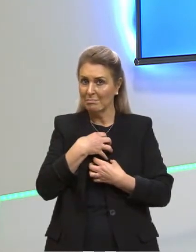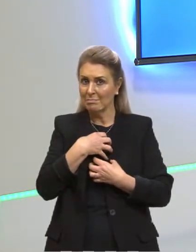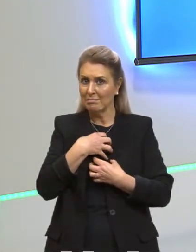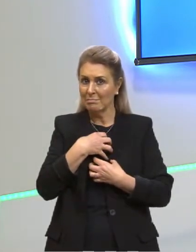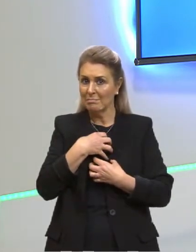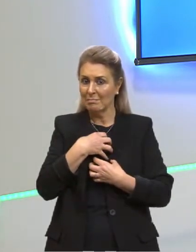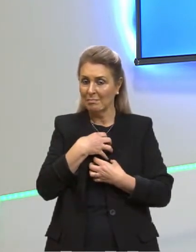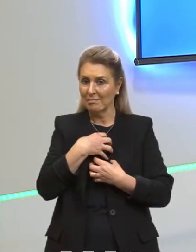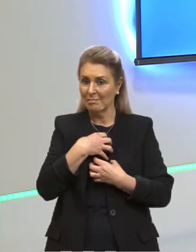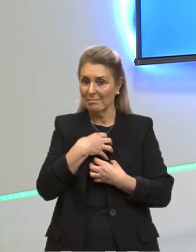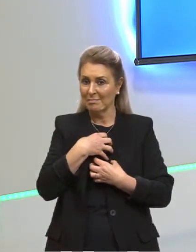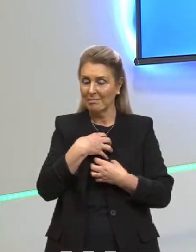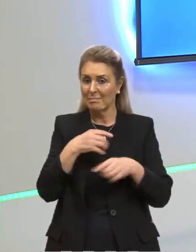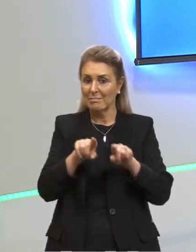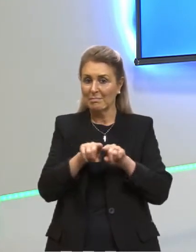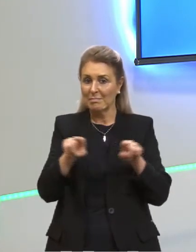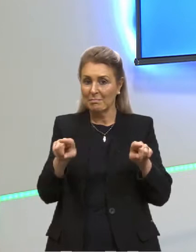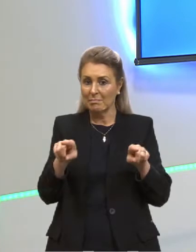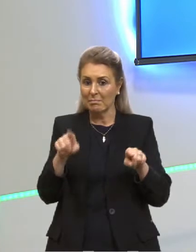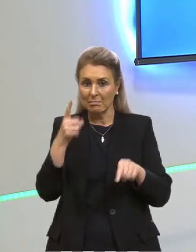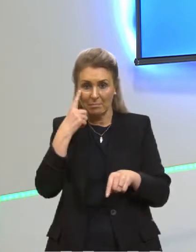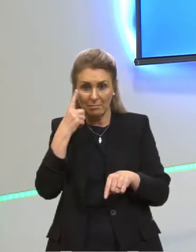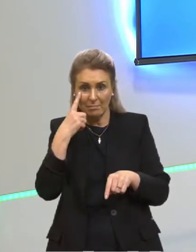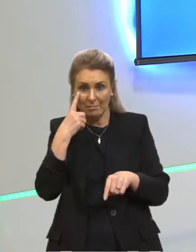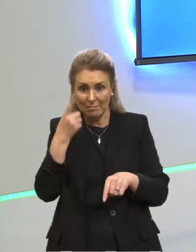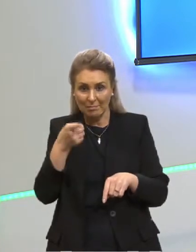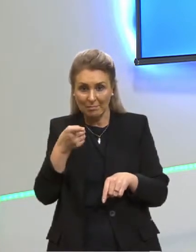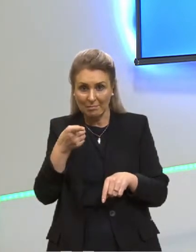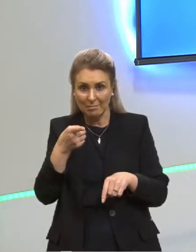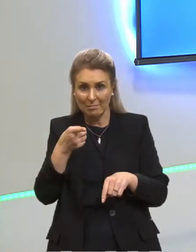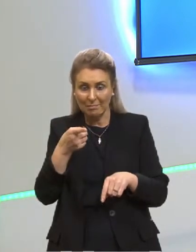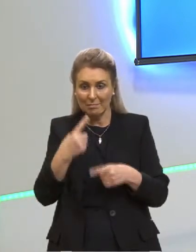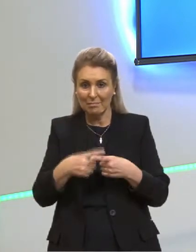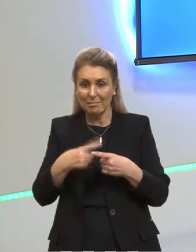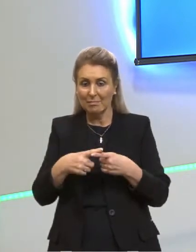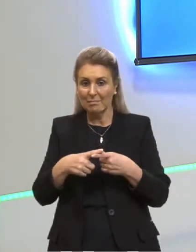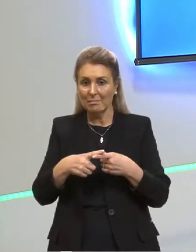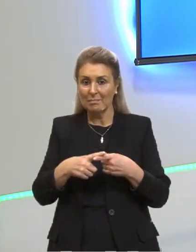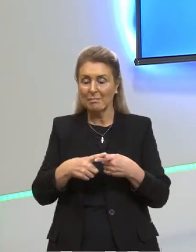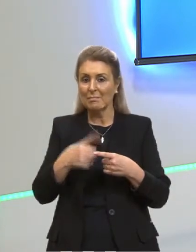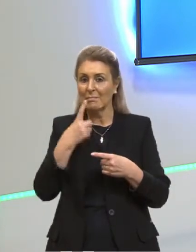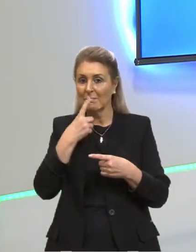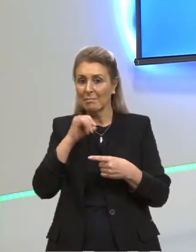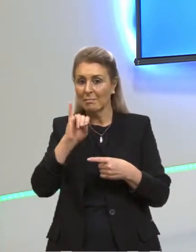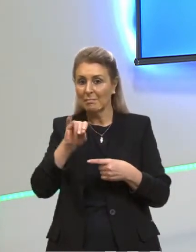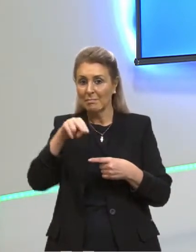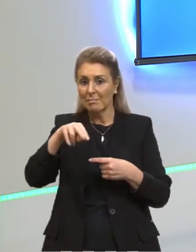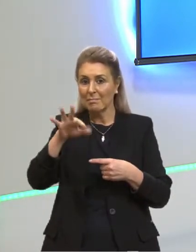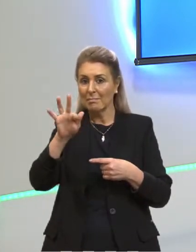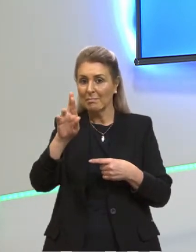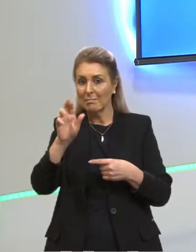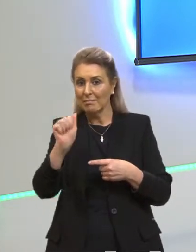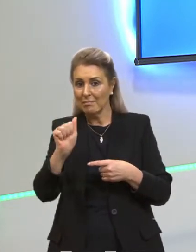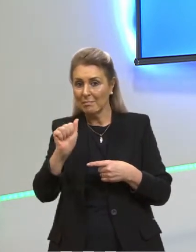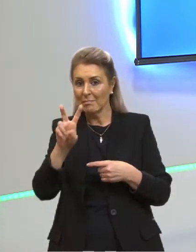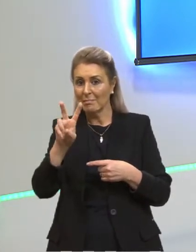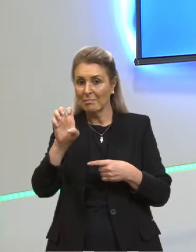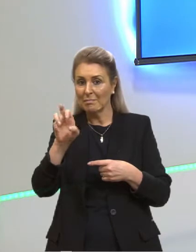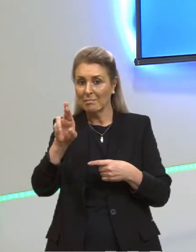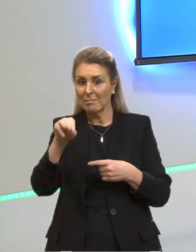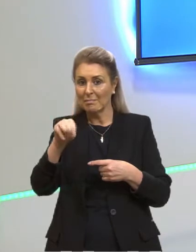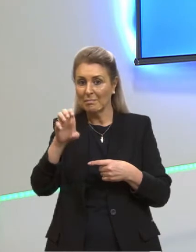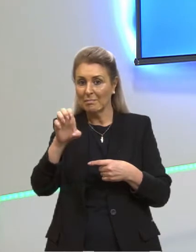Sinto? Sinto. Mas eu não vejo. Porque é infravermelho, infravermelho e minhas anteninhas, olhos, não